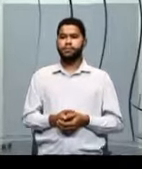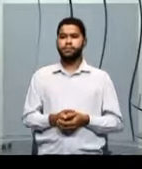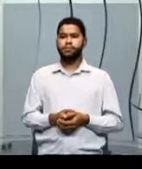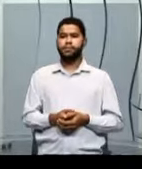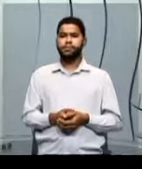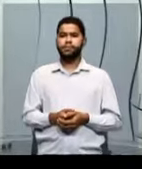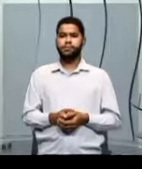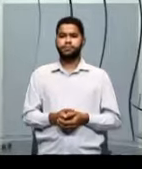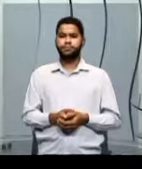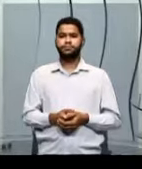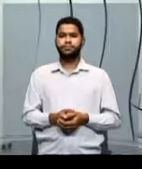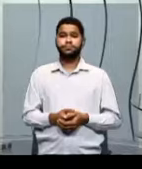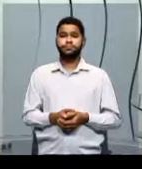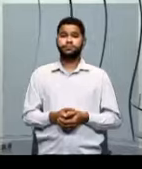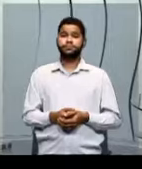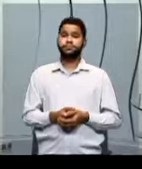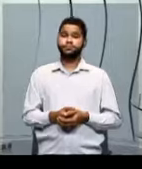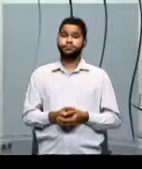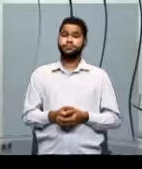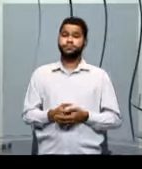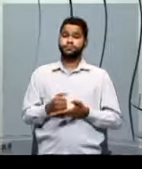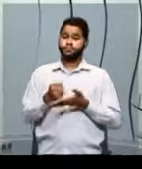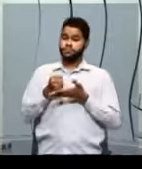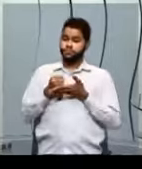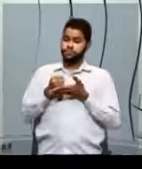Serviço social.